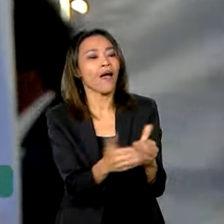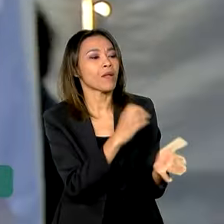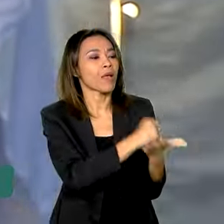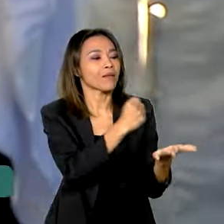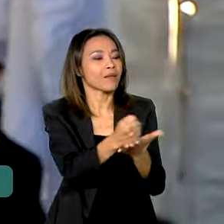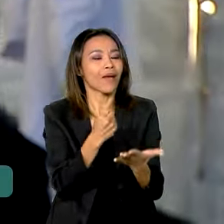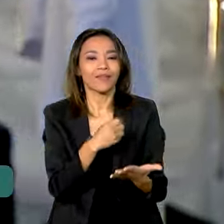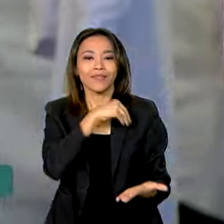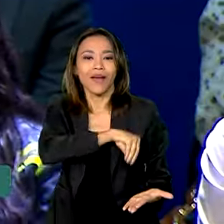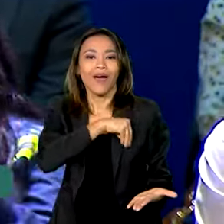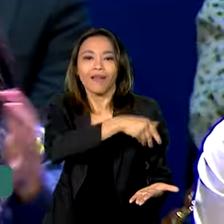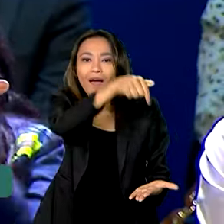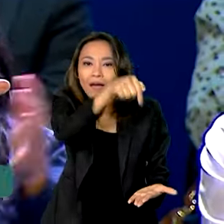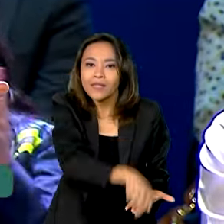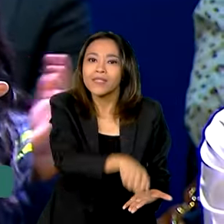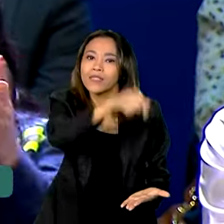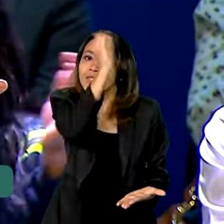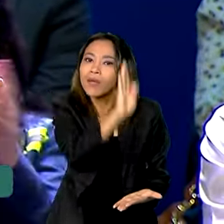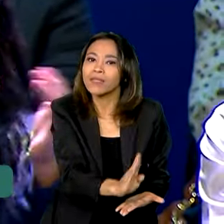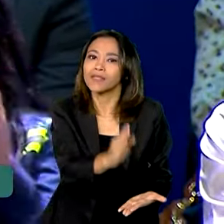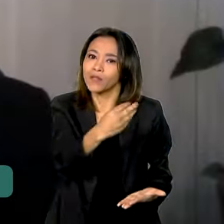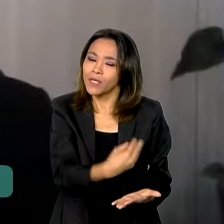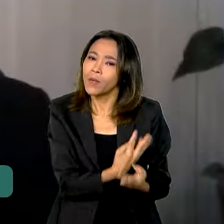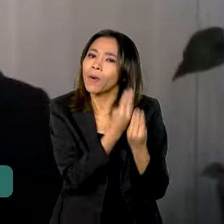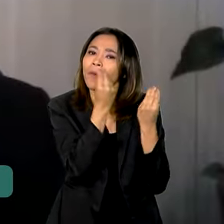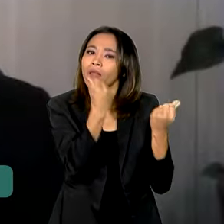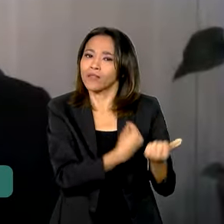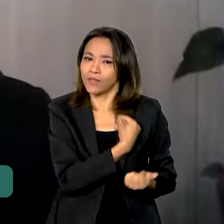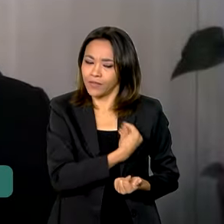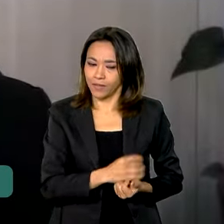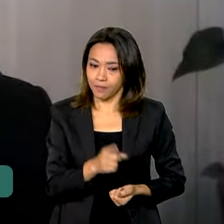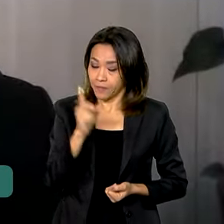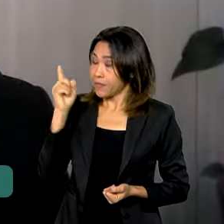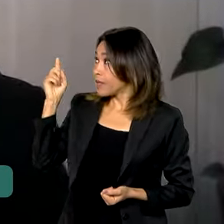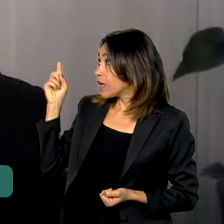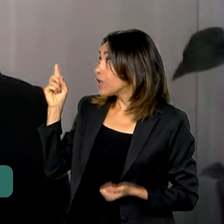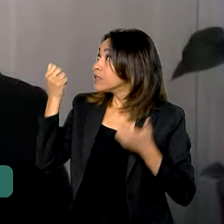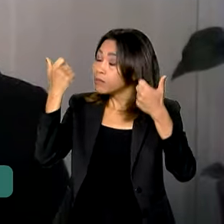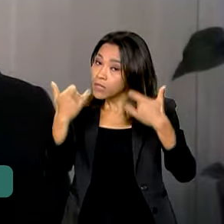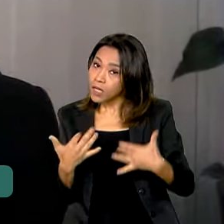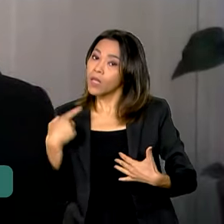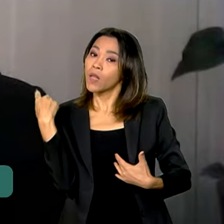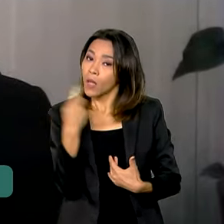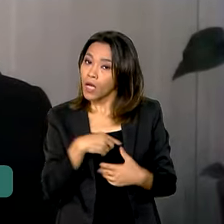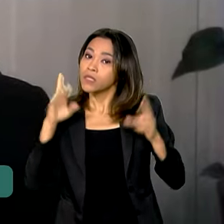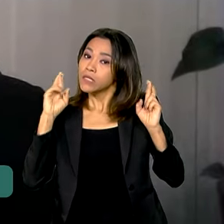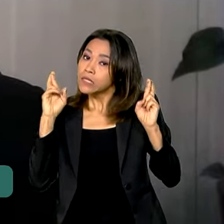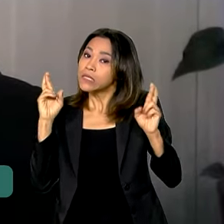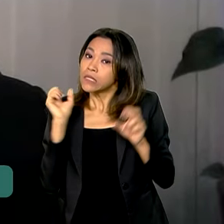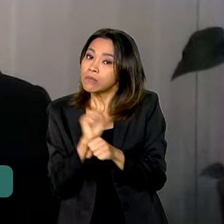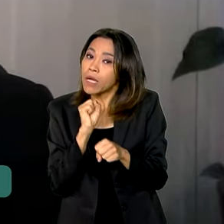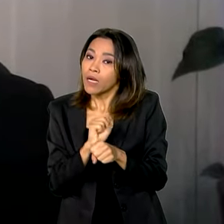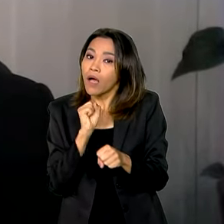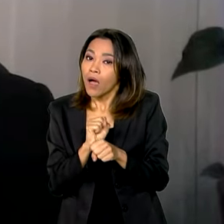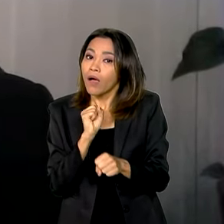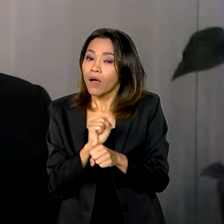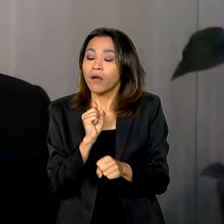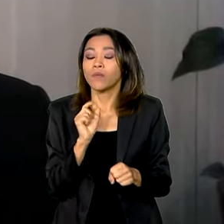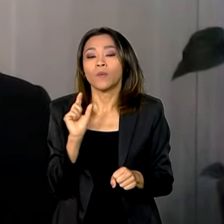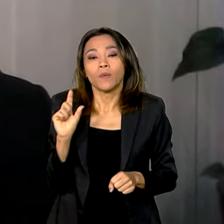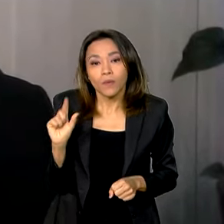gera salário aqui dentro e que gera qualidade de vida aqui dentro. Nós esperamos sim que regionalmente nós vamos poder